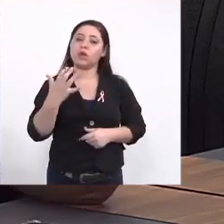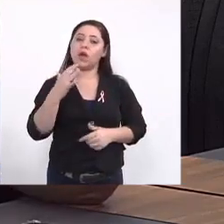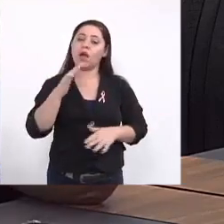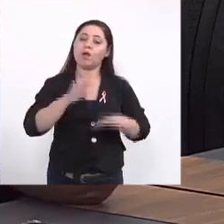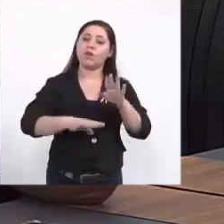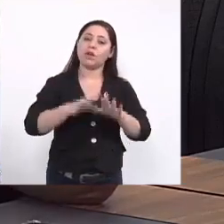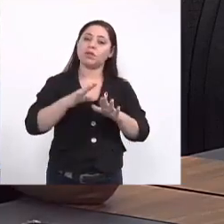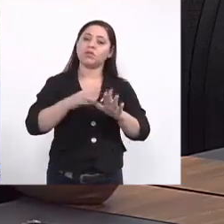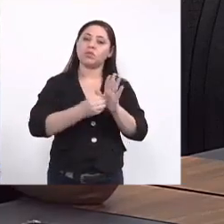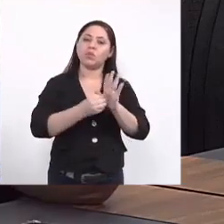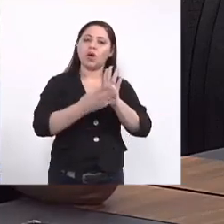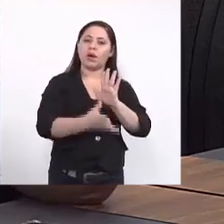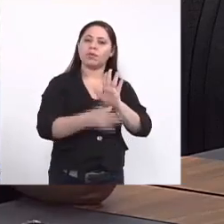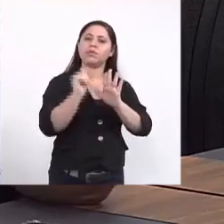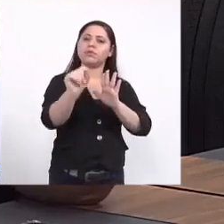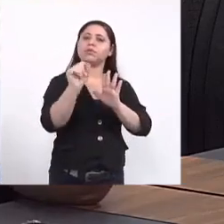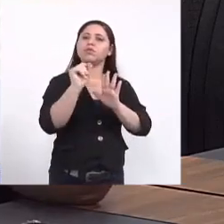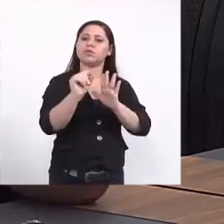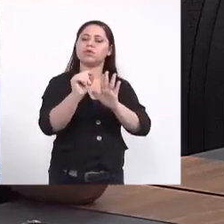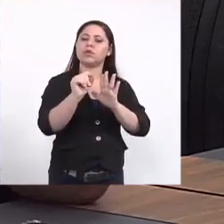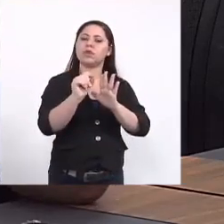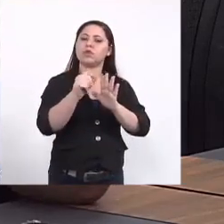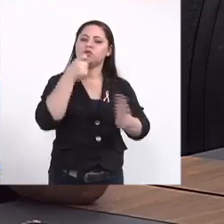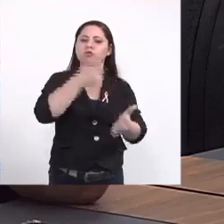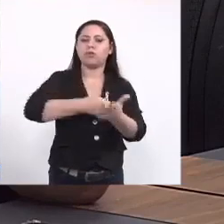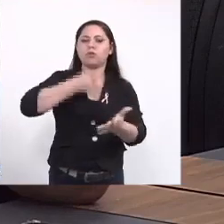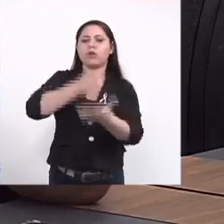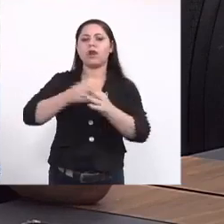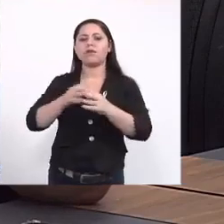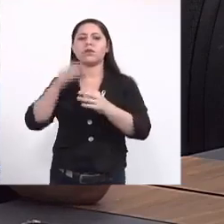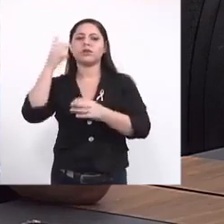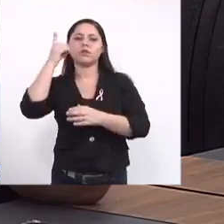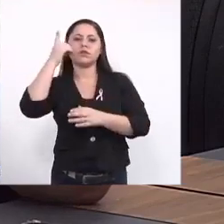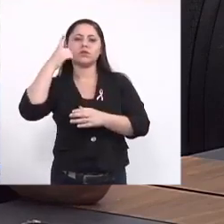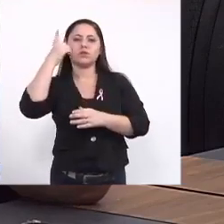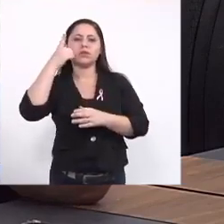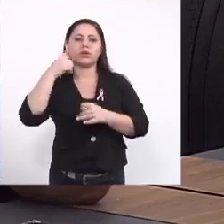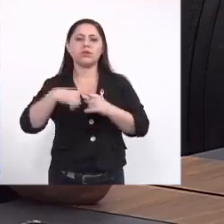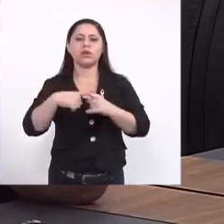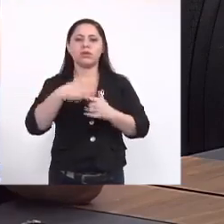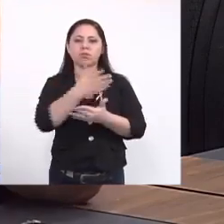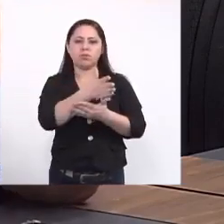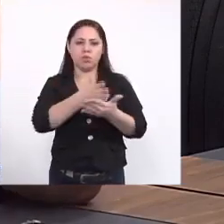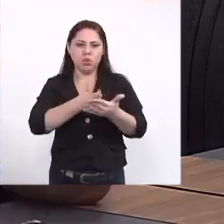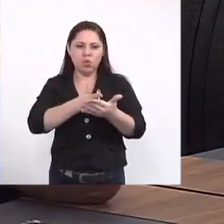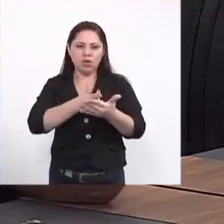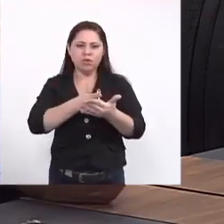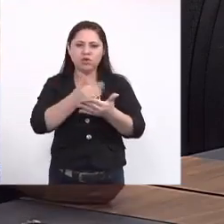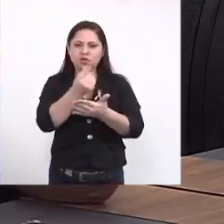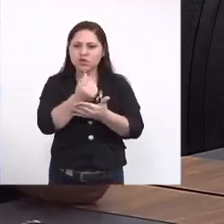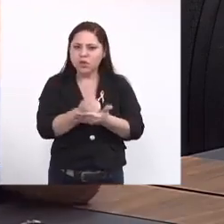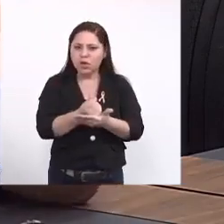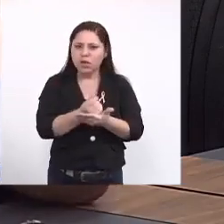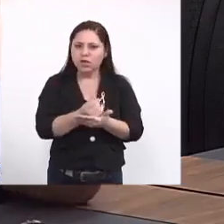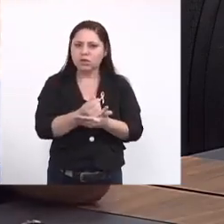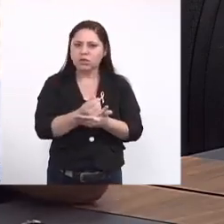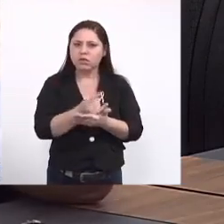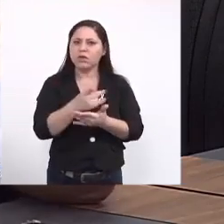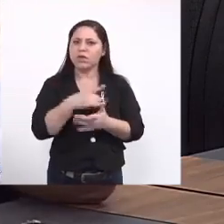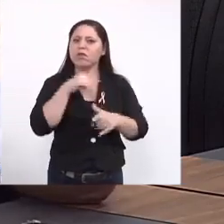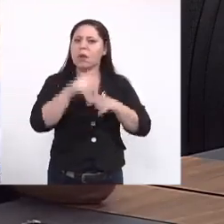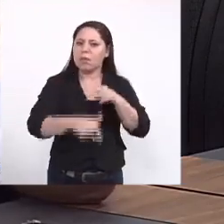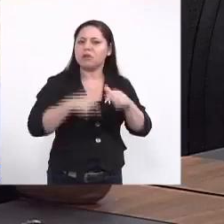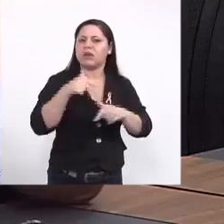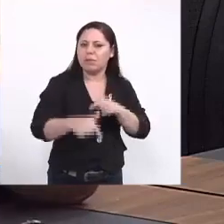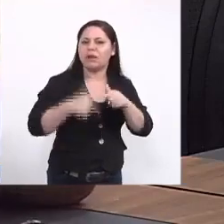encaminhamento de cobrar com a frente mais nesse sentido porque quando você fala de rateio cara é um tudo um absurdo você trabalha